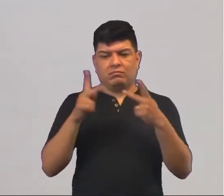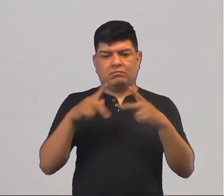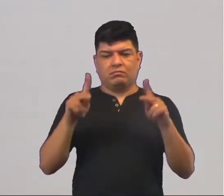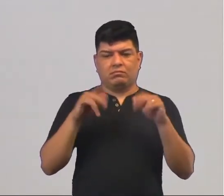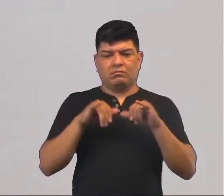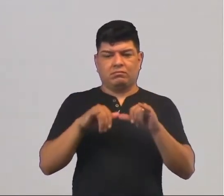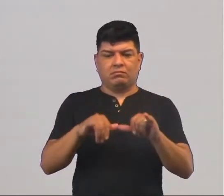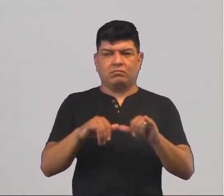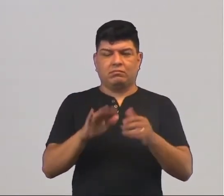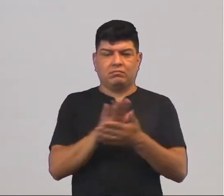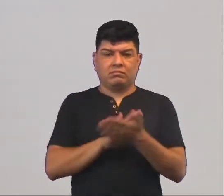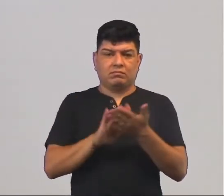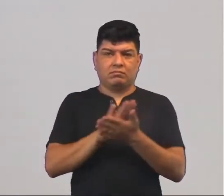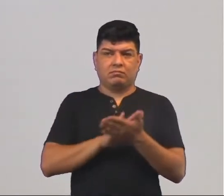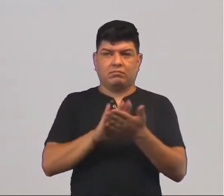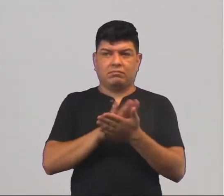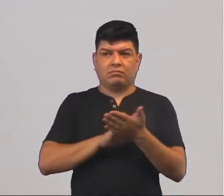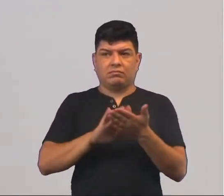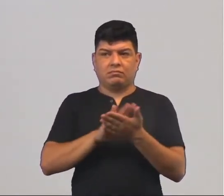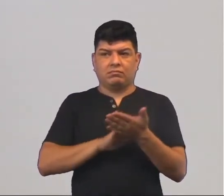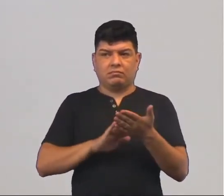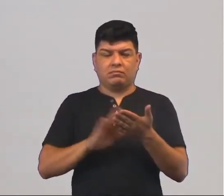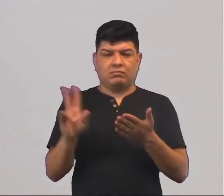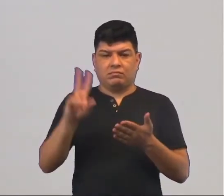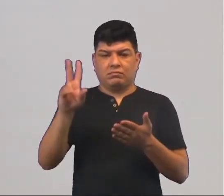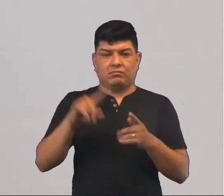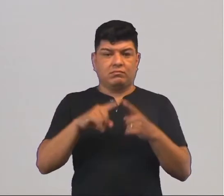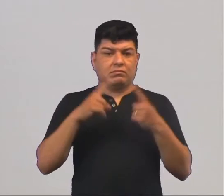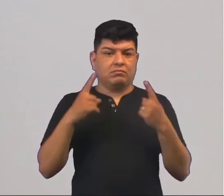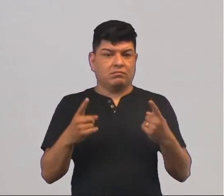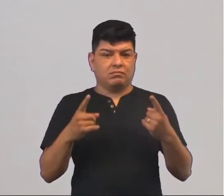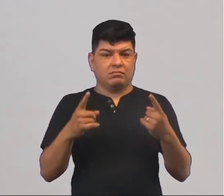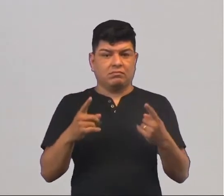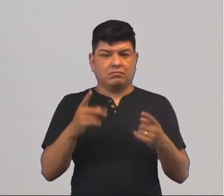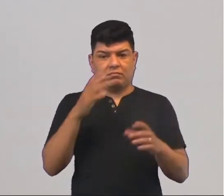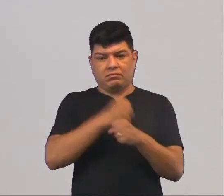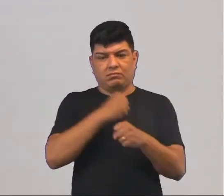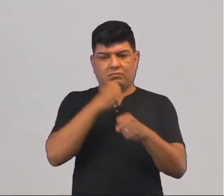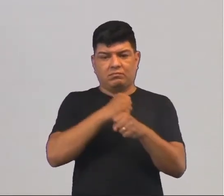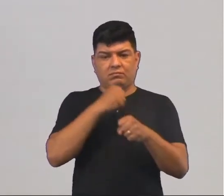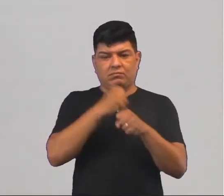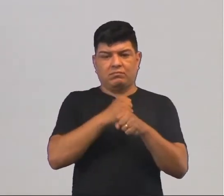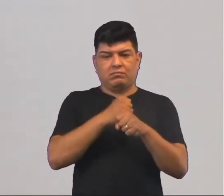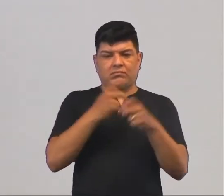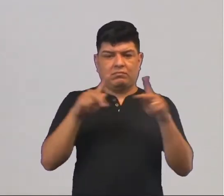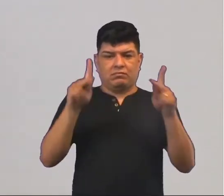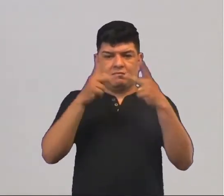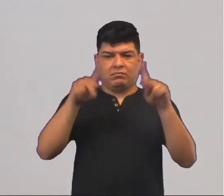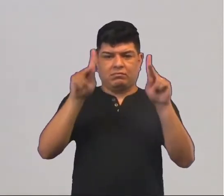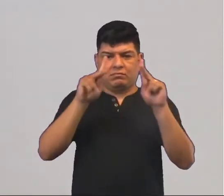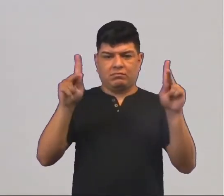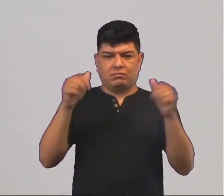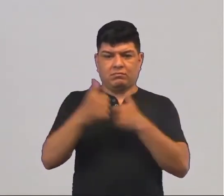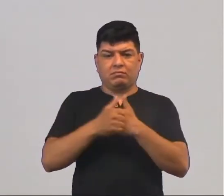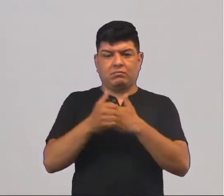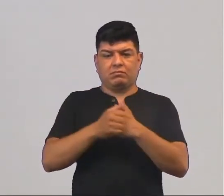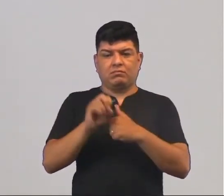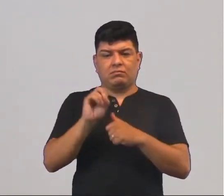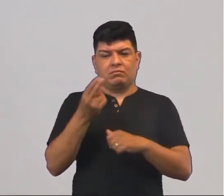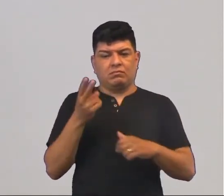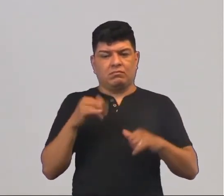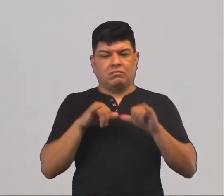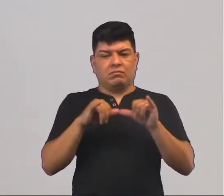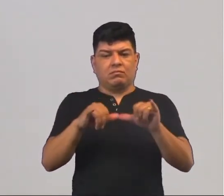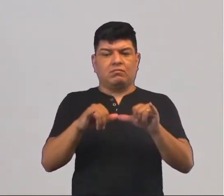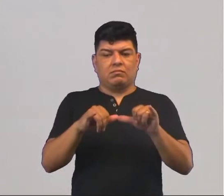um supermercado, nada ali, aí não vale nada. Mas, de repente, alguém constrói um shopping ali nas proximidades, ou um grande